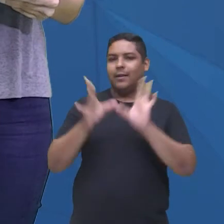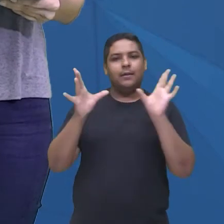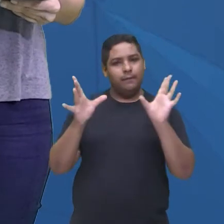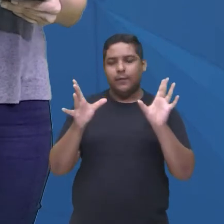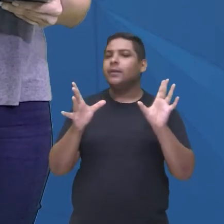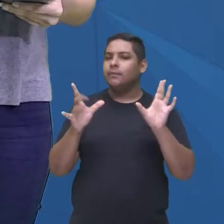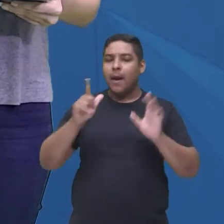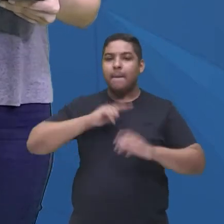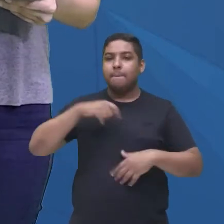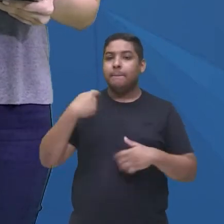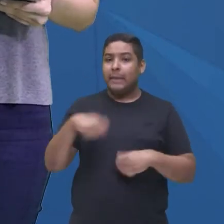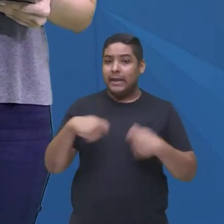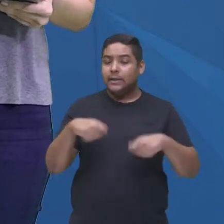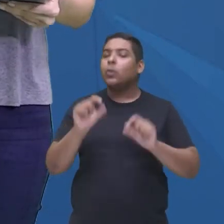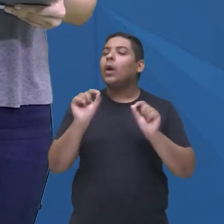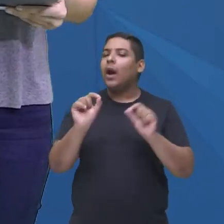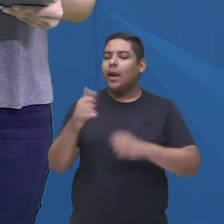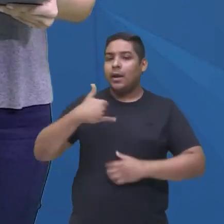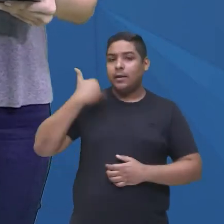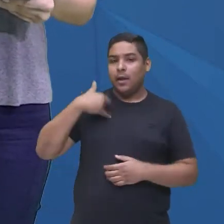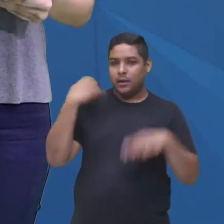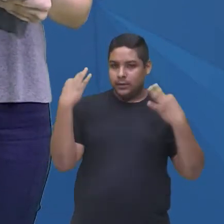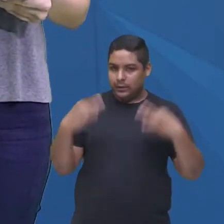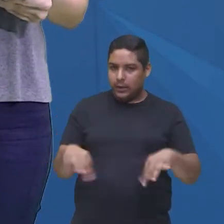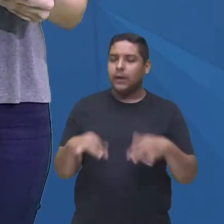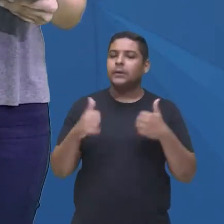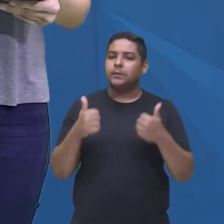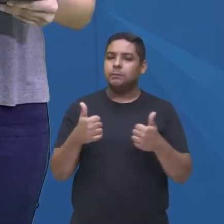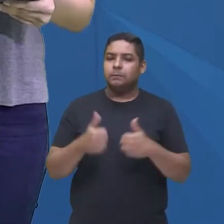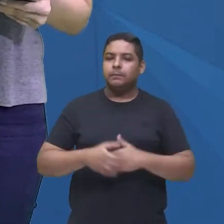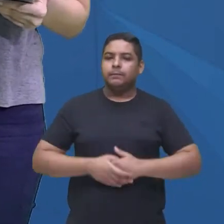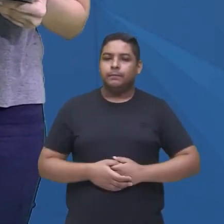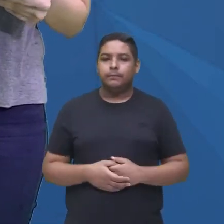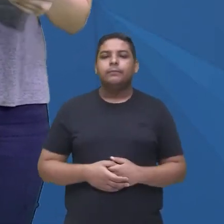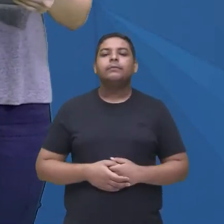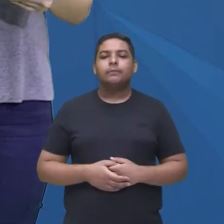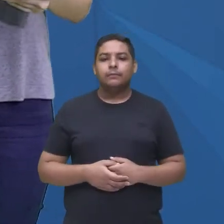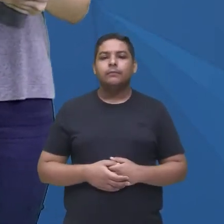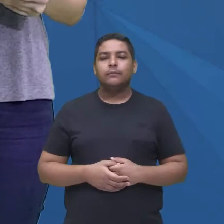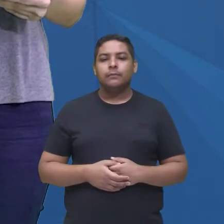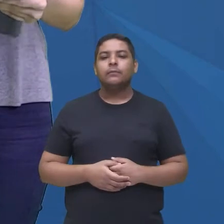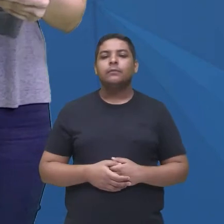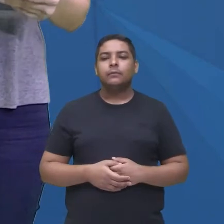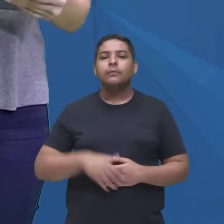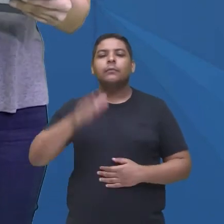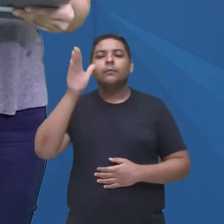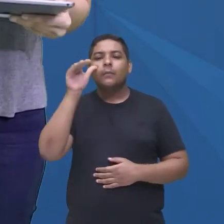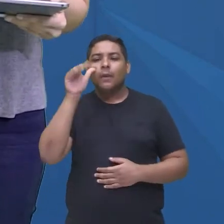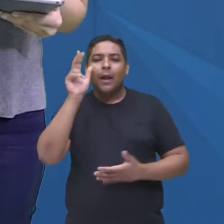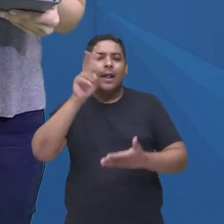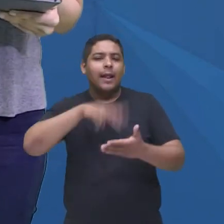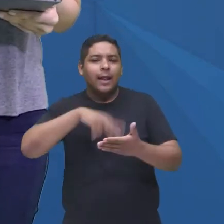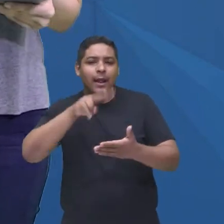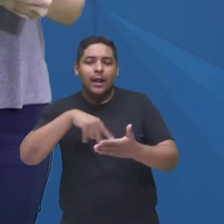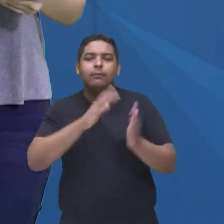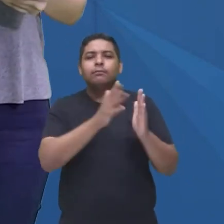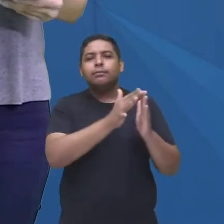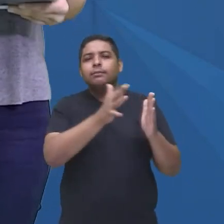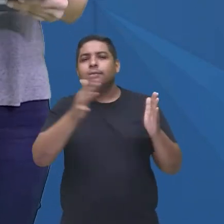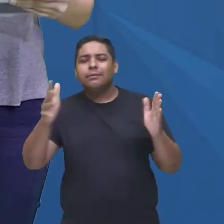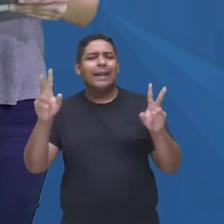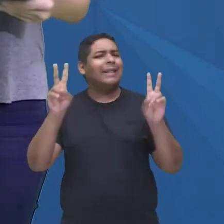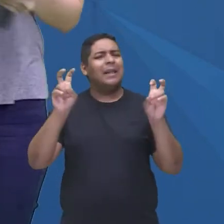faixa etária que está ali coerente, né, assiste, né, tenha curiosidade de ler um pouco mais, ah, eu não gosto dessa temática,